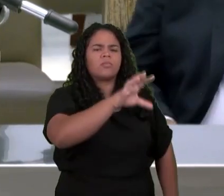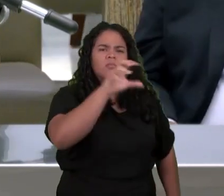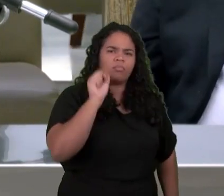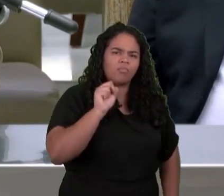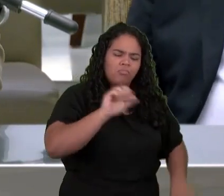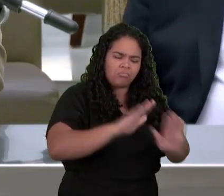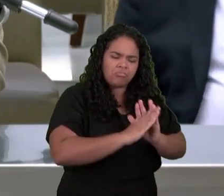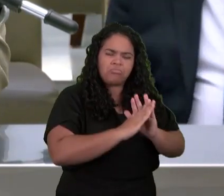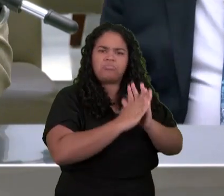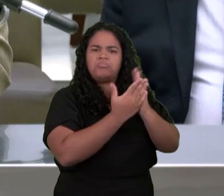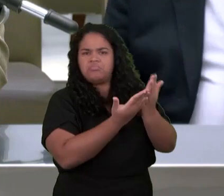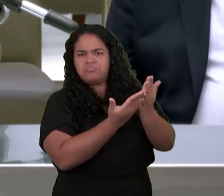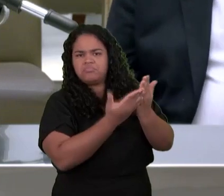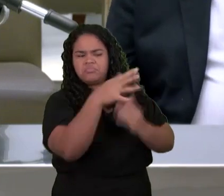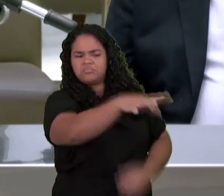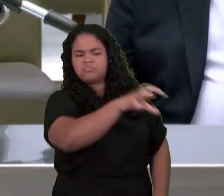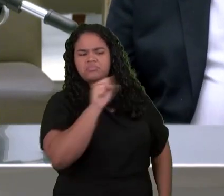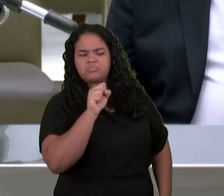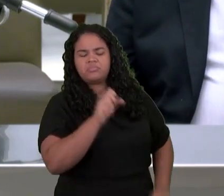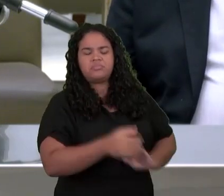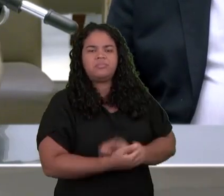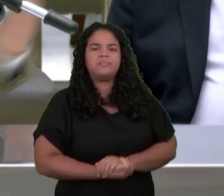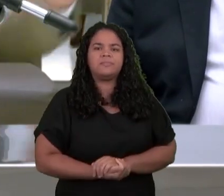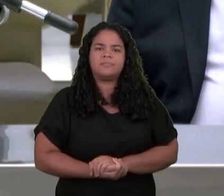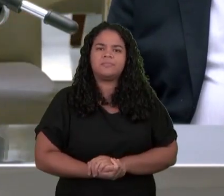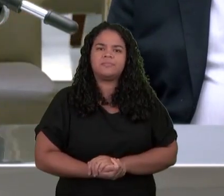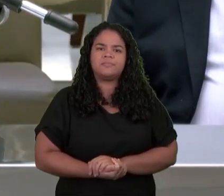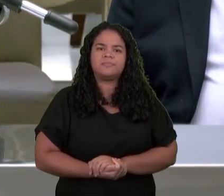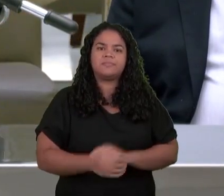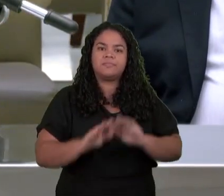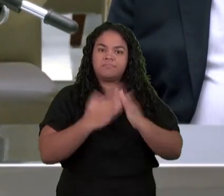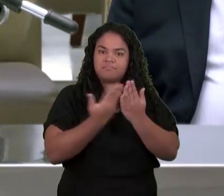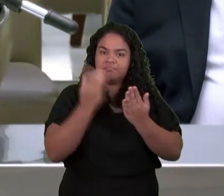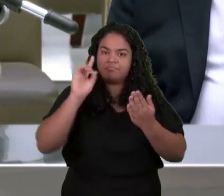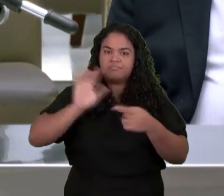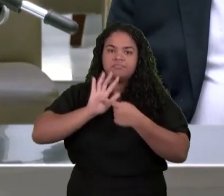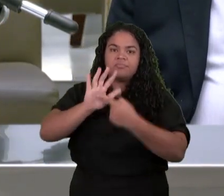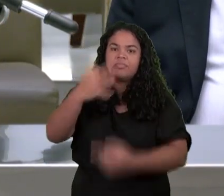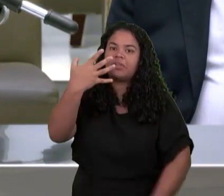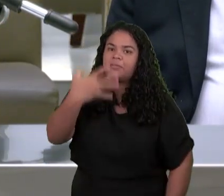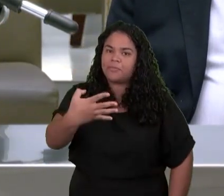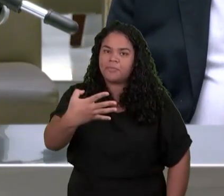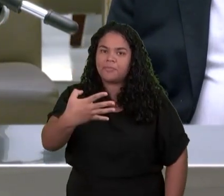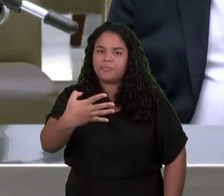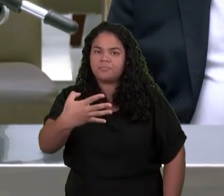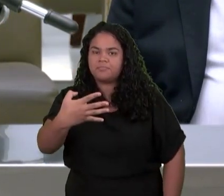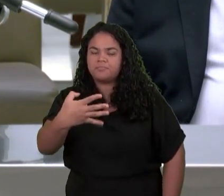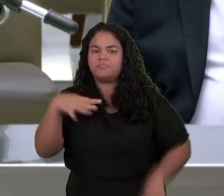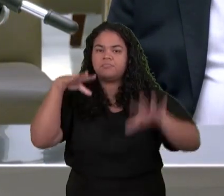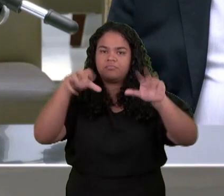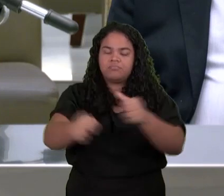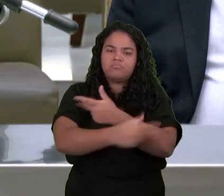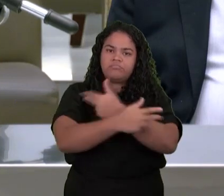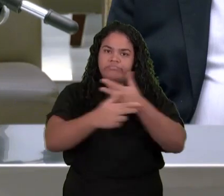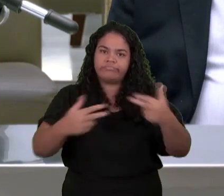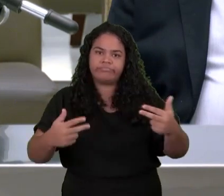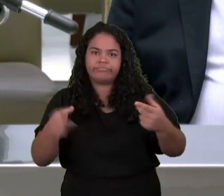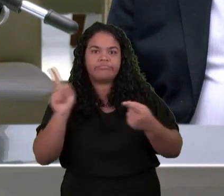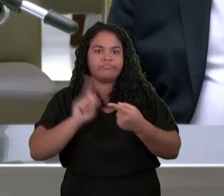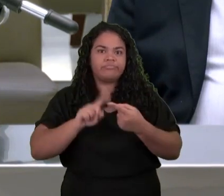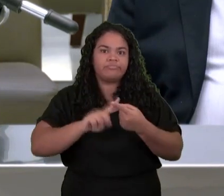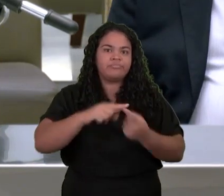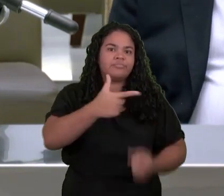O livro E a Bíblia diz Os quatro Animais E os vinte Quatro